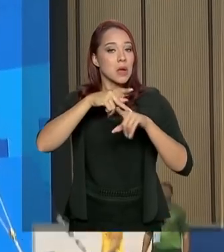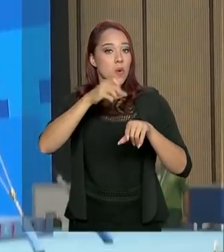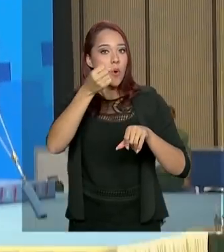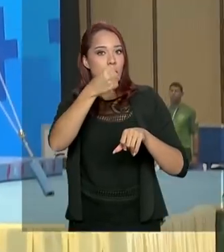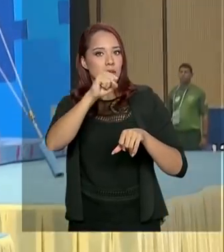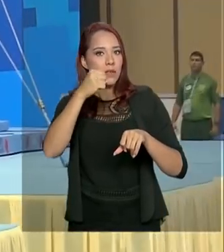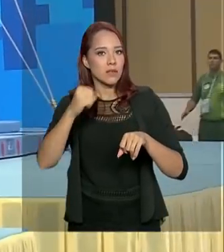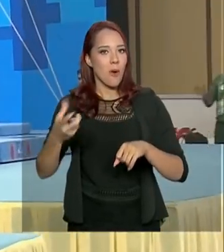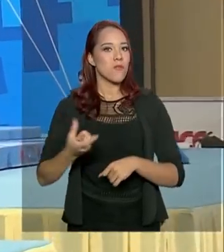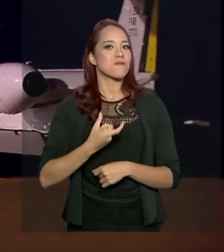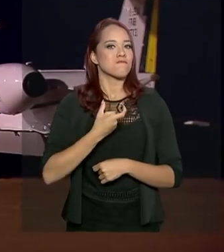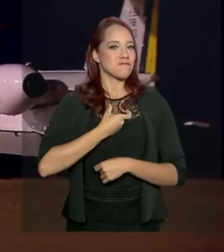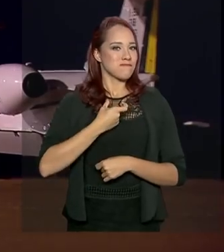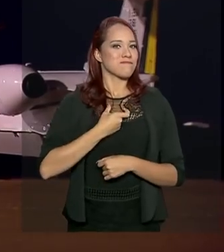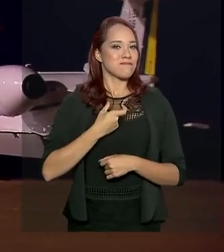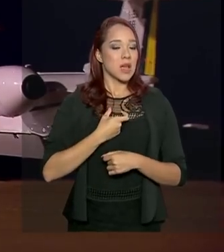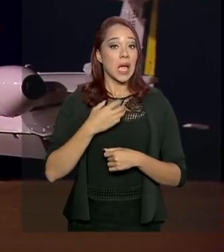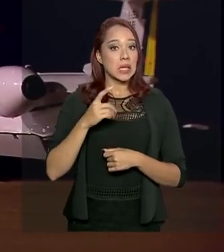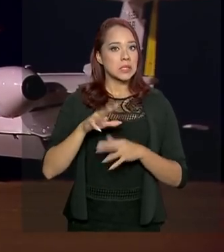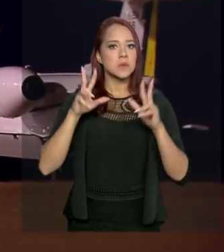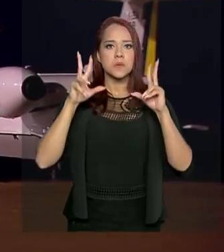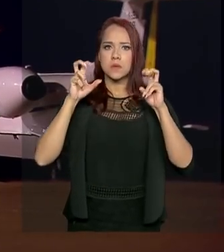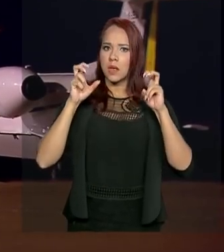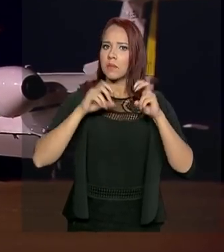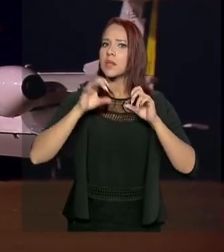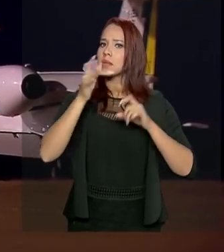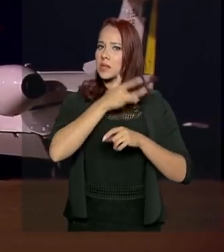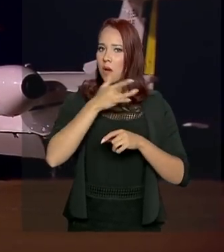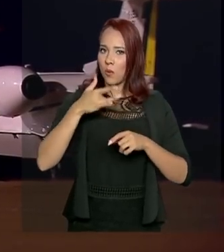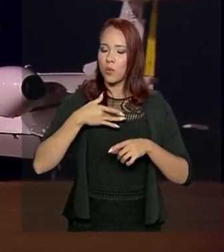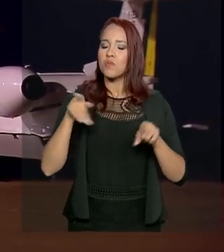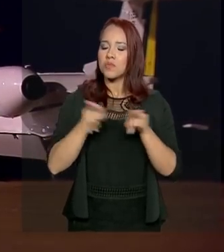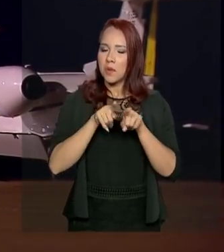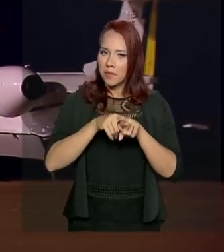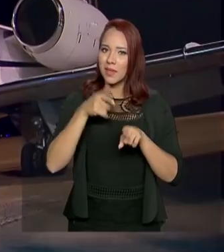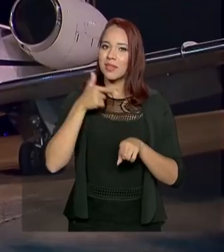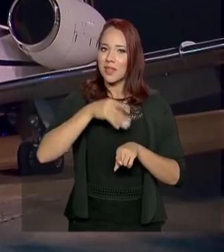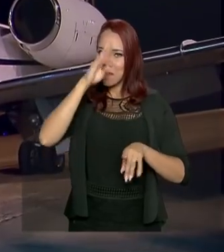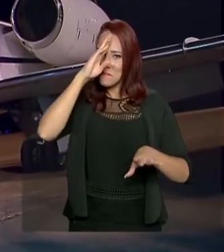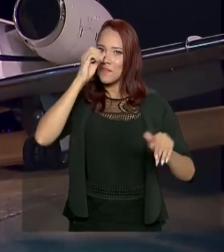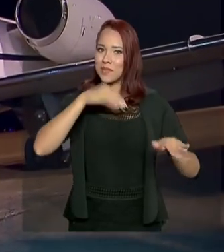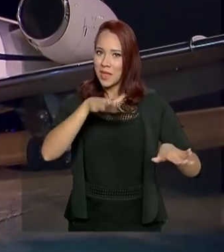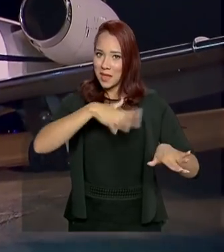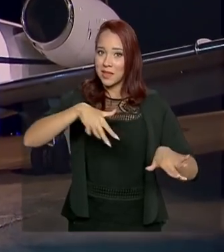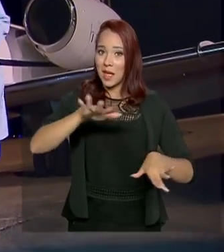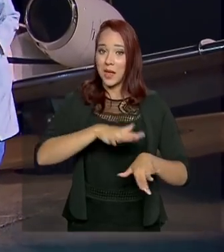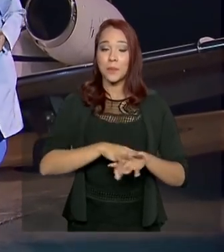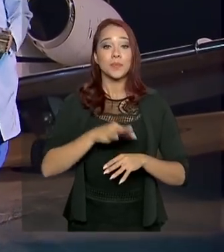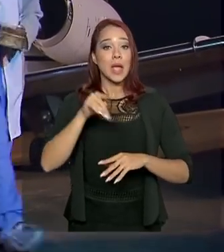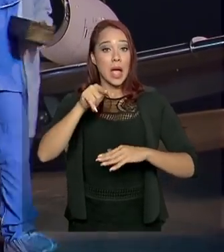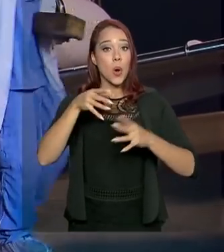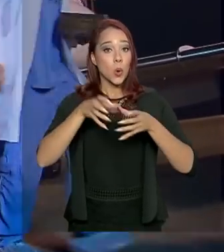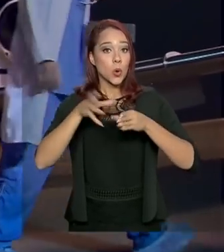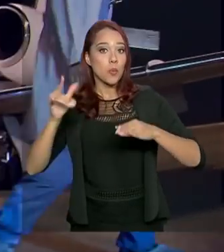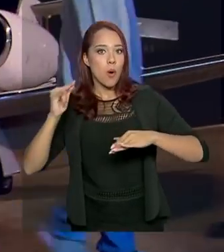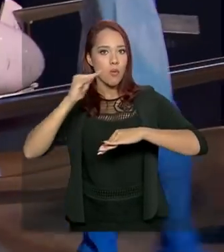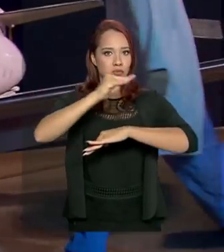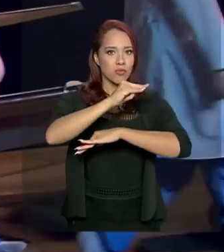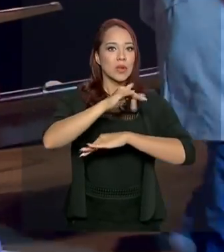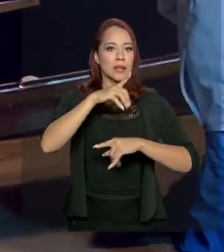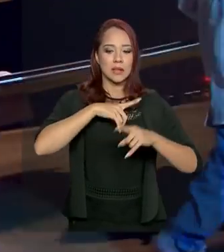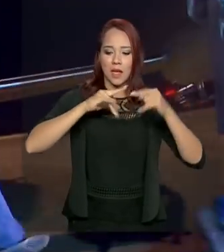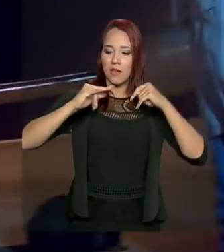medalhas. E se o assunto é saúde, também tem militar na área. A Força Aérea Brasileira mantém uma